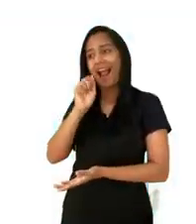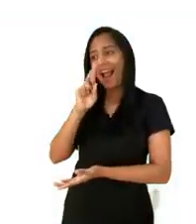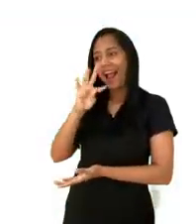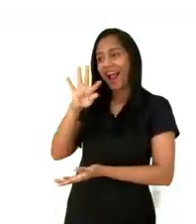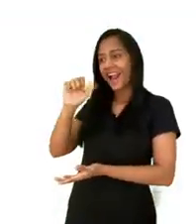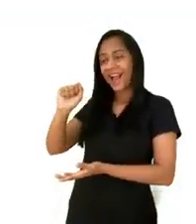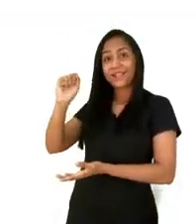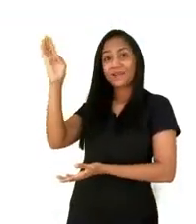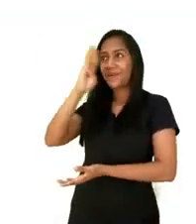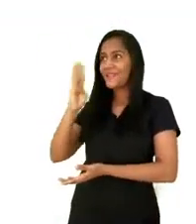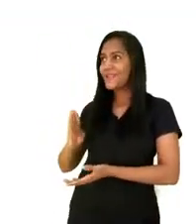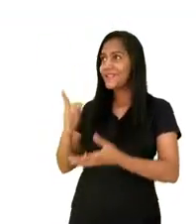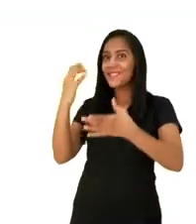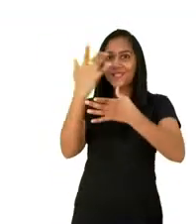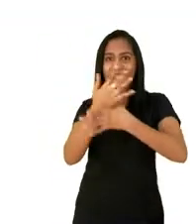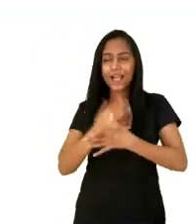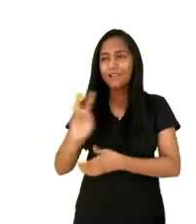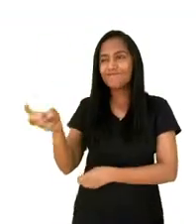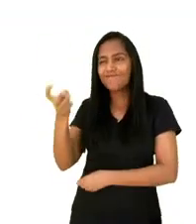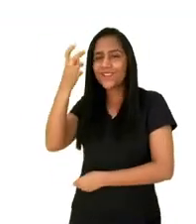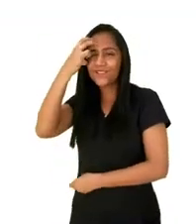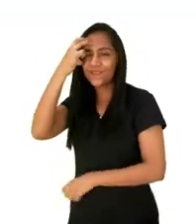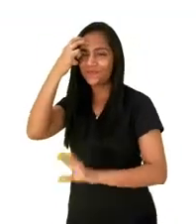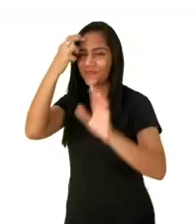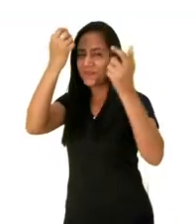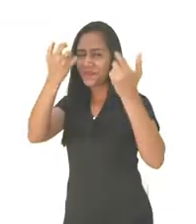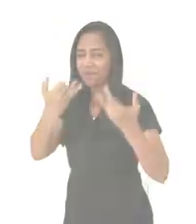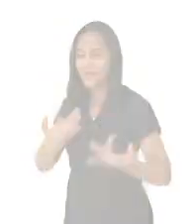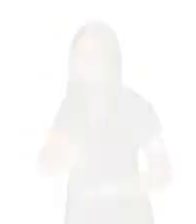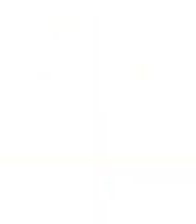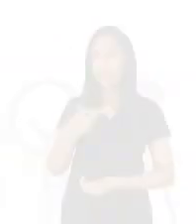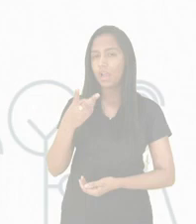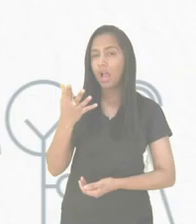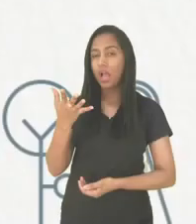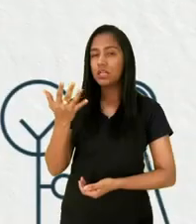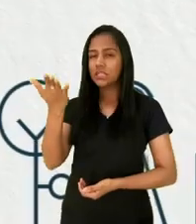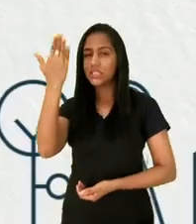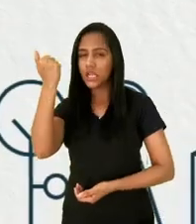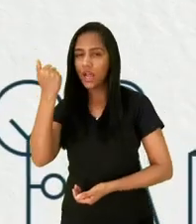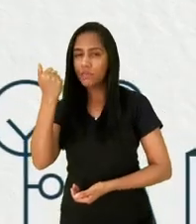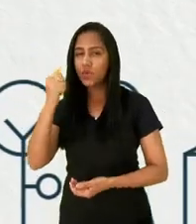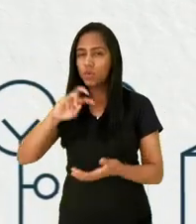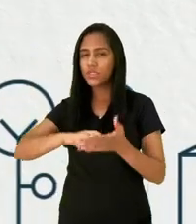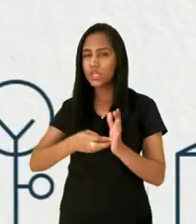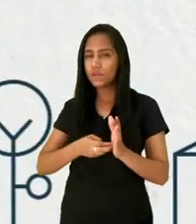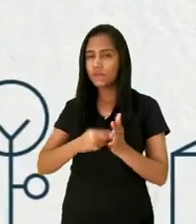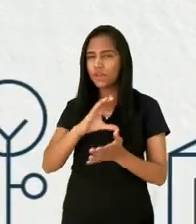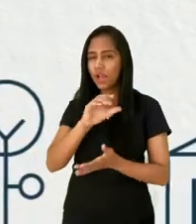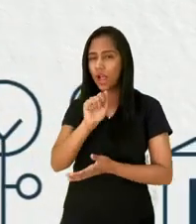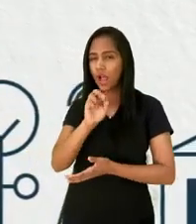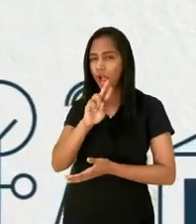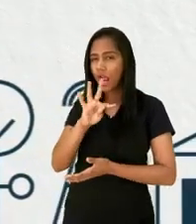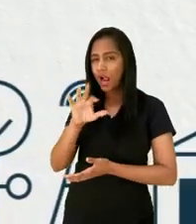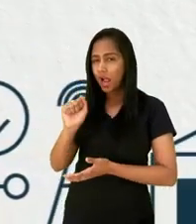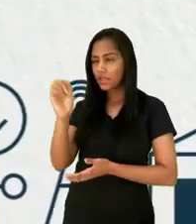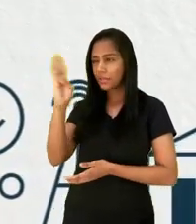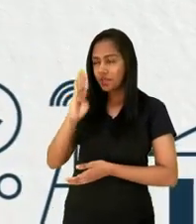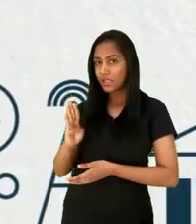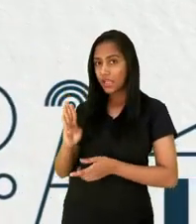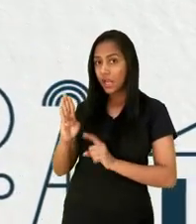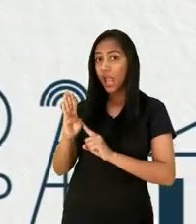que surgiu a ideia de elaborar a Carta Brasileira para Cidades Inteligentes. Você já ouviu falar sobre ela?